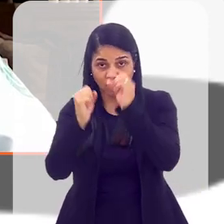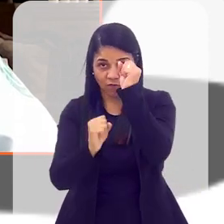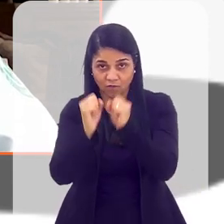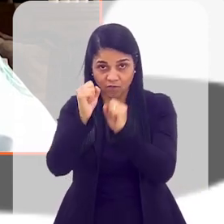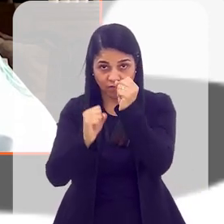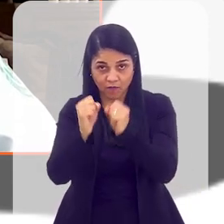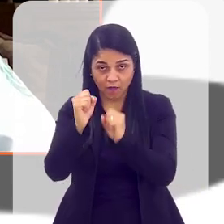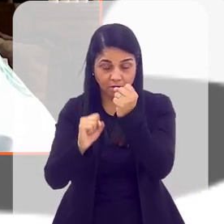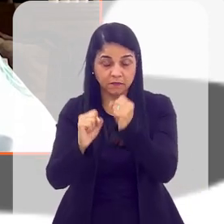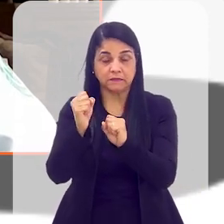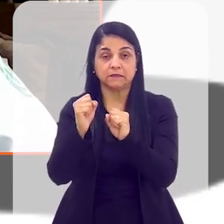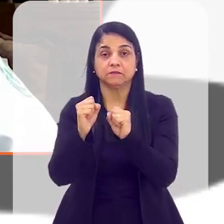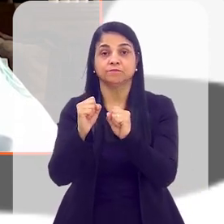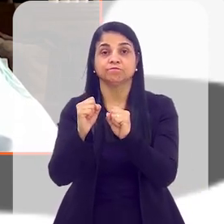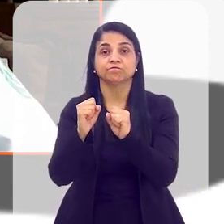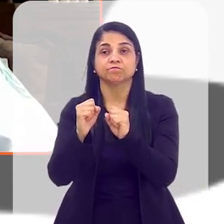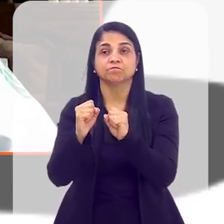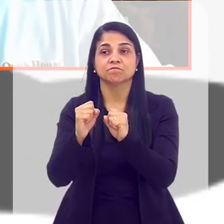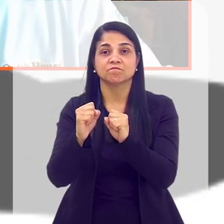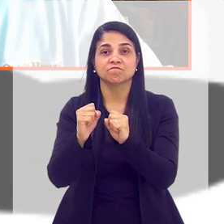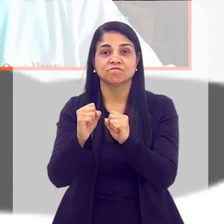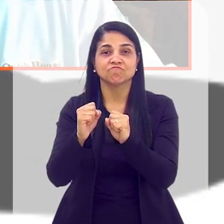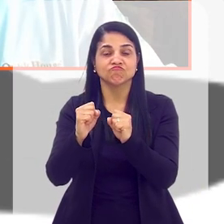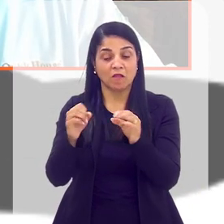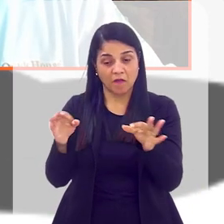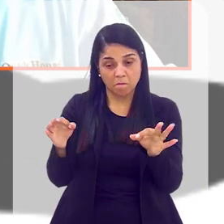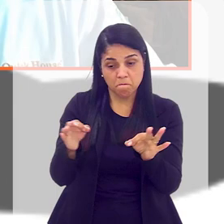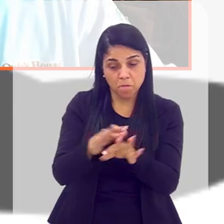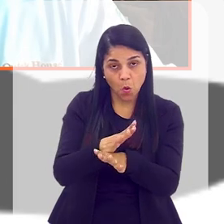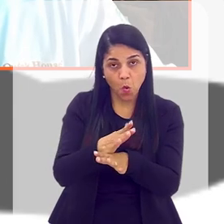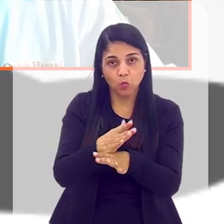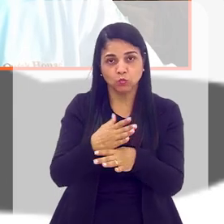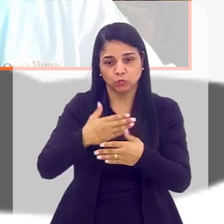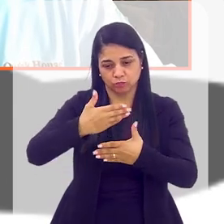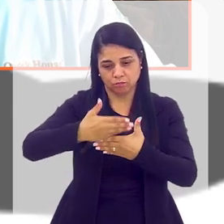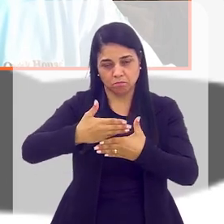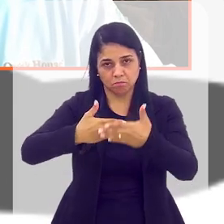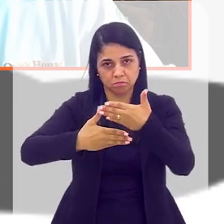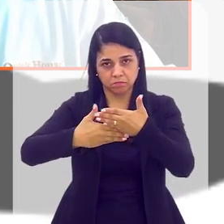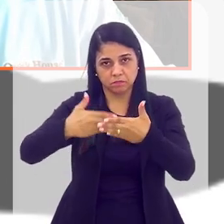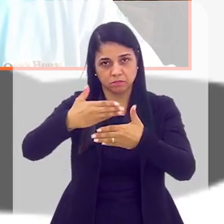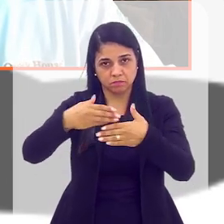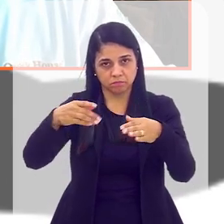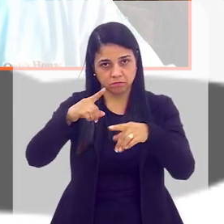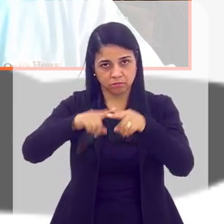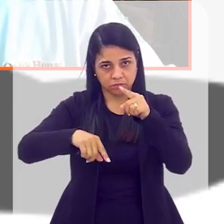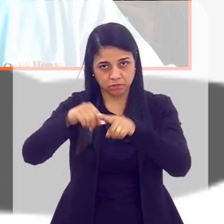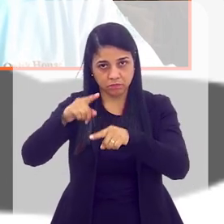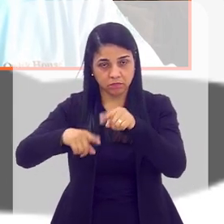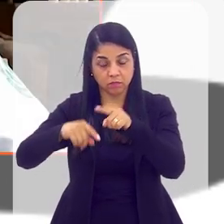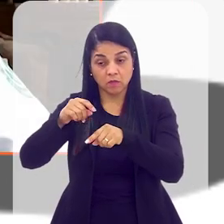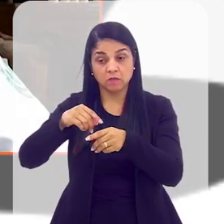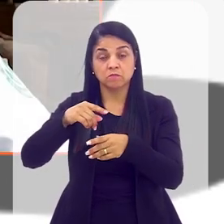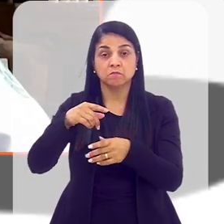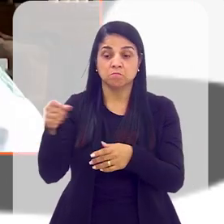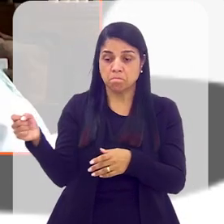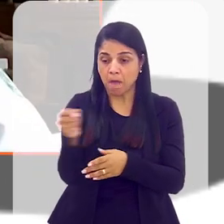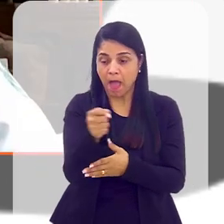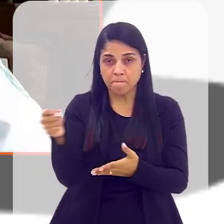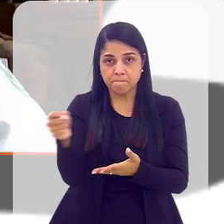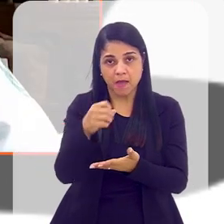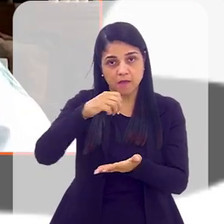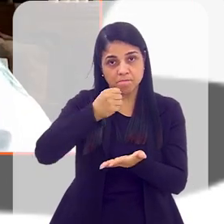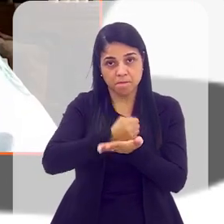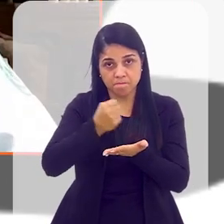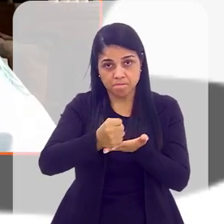que são sistemas que a gente chama de volumétricos, que vai o elemento mais pronto para o canteiro, esses utilizam mais gente trabalhando dentro